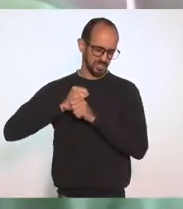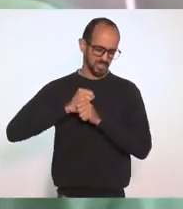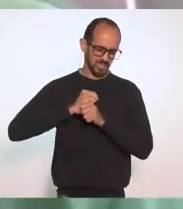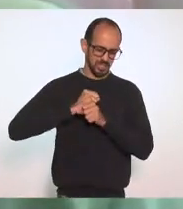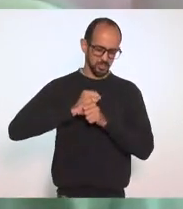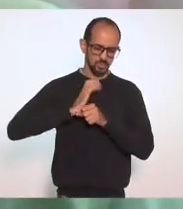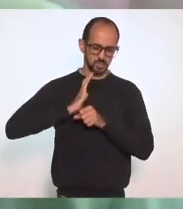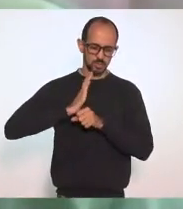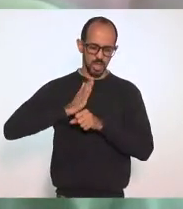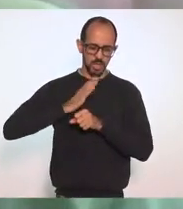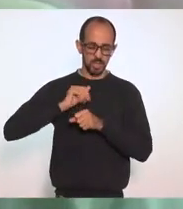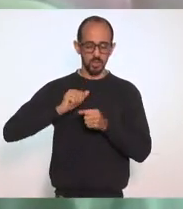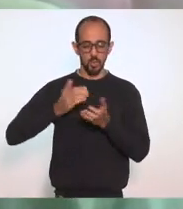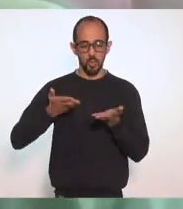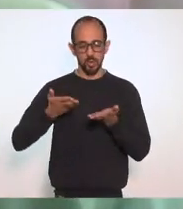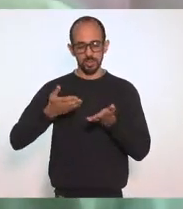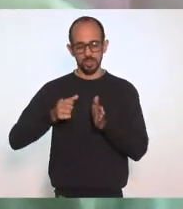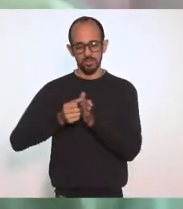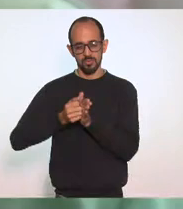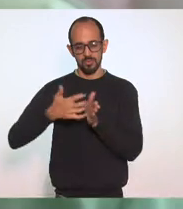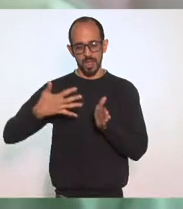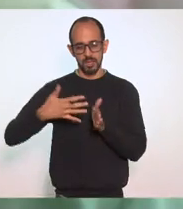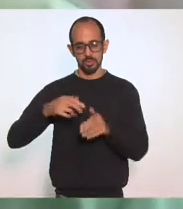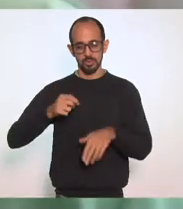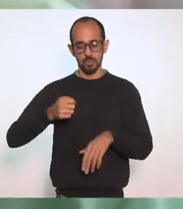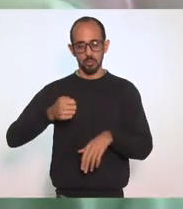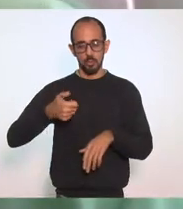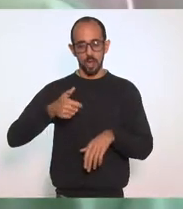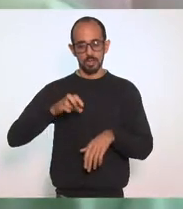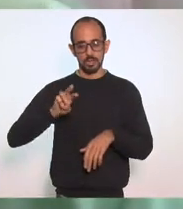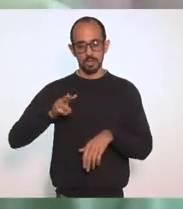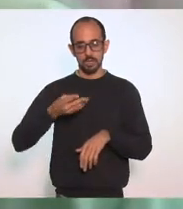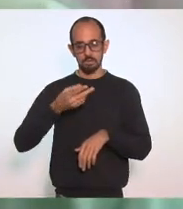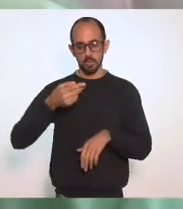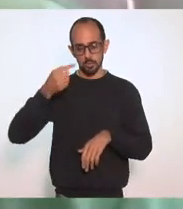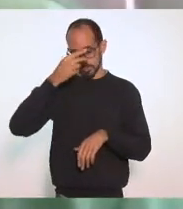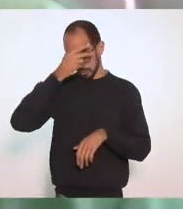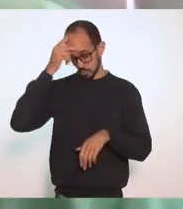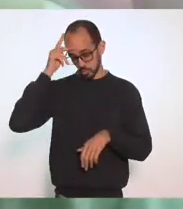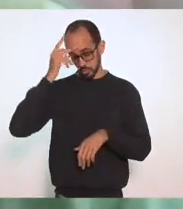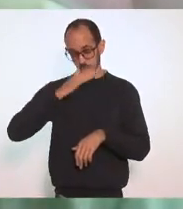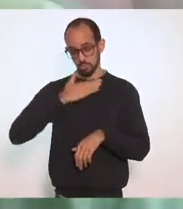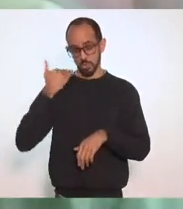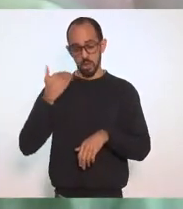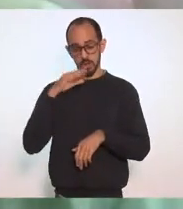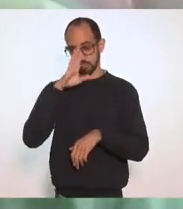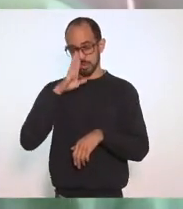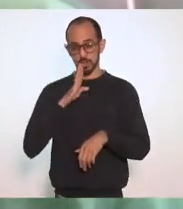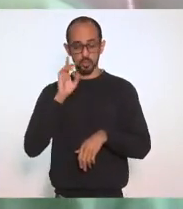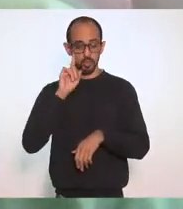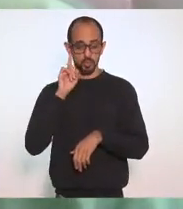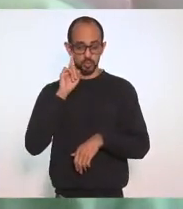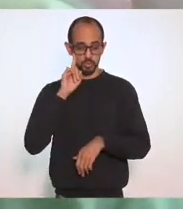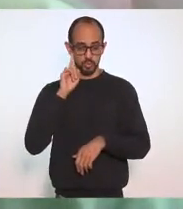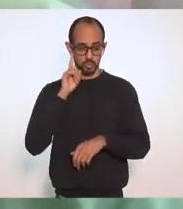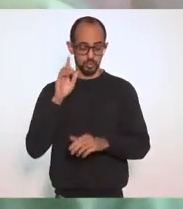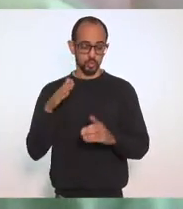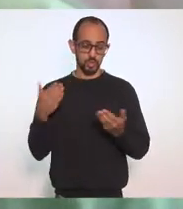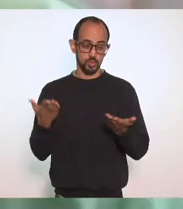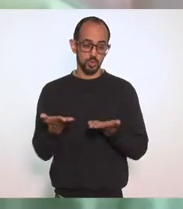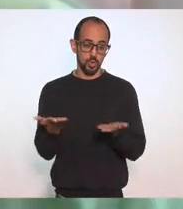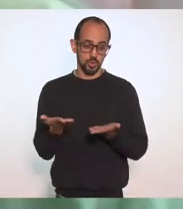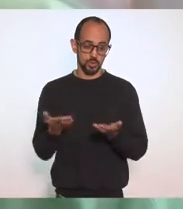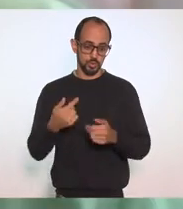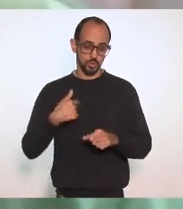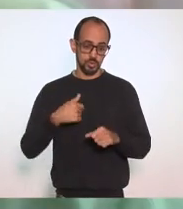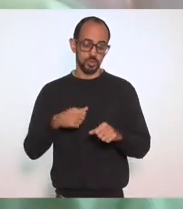pessoas Nós estamos perdendo Mais de quase 3 mil pessoas Por dia No Brasil Hoje eu perdi